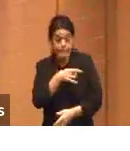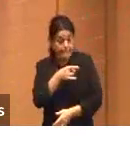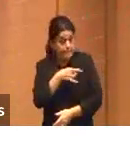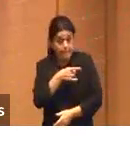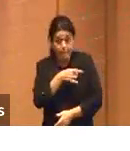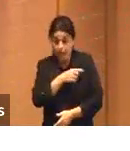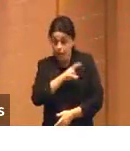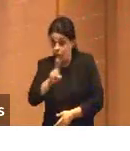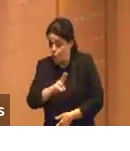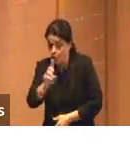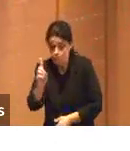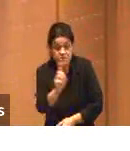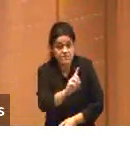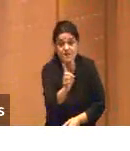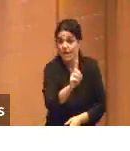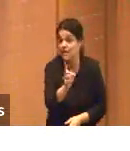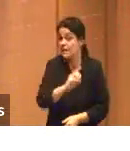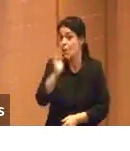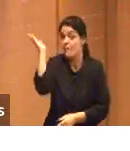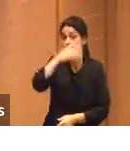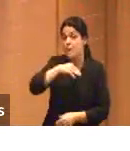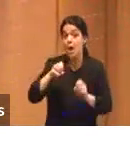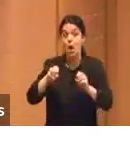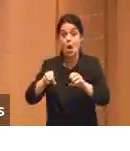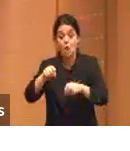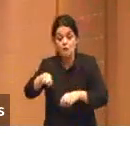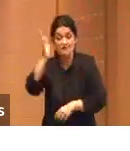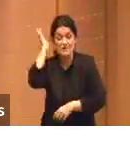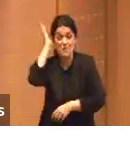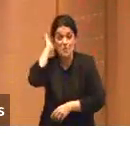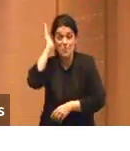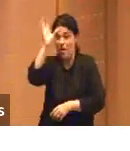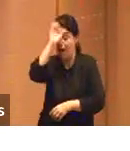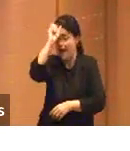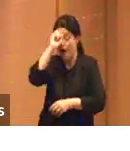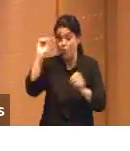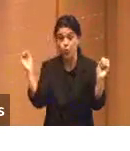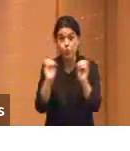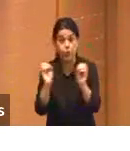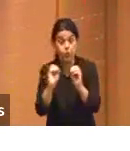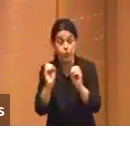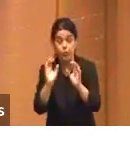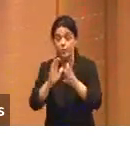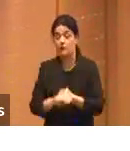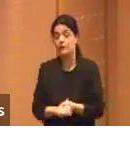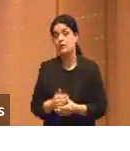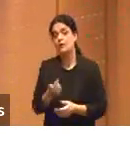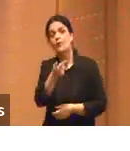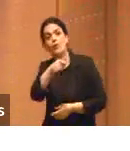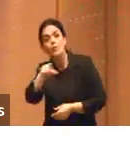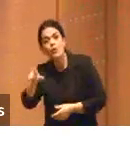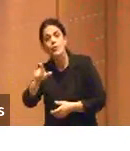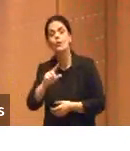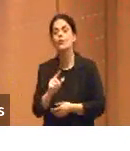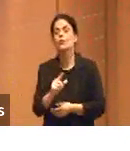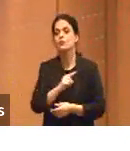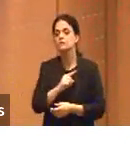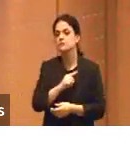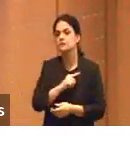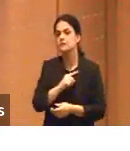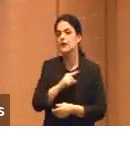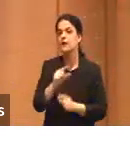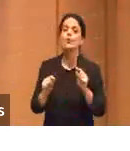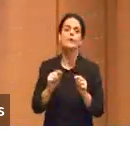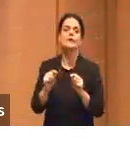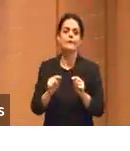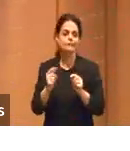tecnologia, isso é um mal para a educação, isso vai te empurrecer, você não vai aprender. Outros estão numa postura